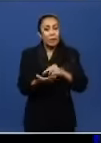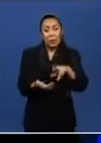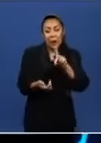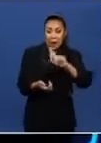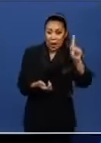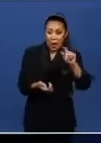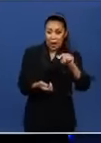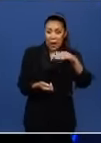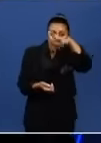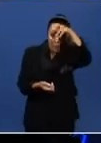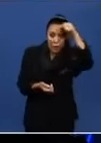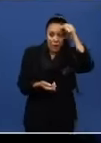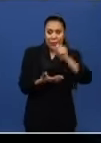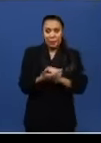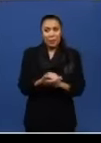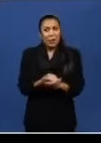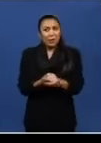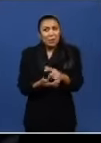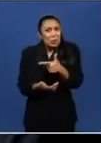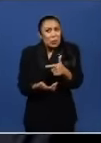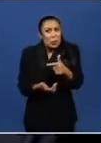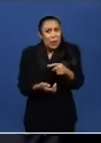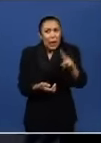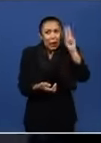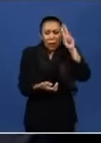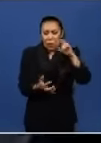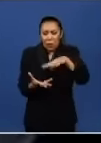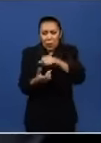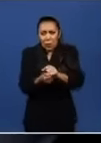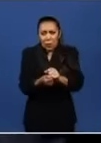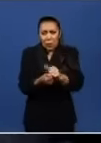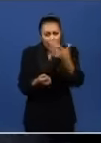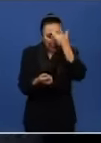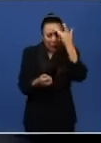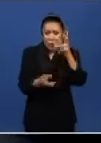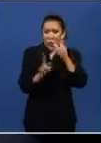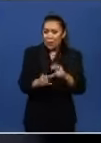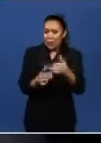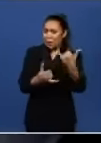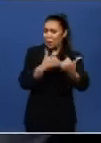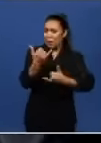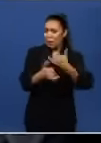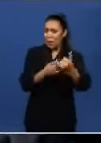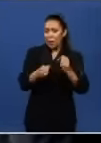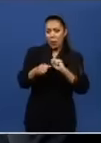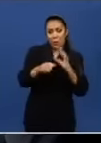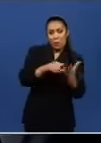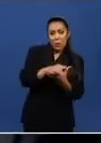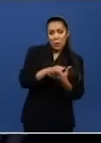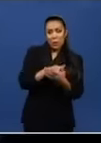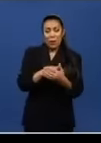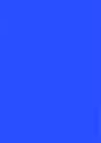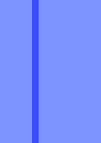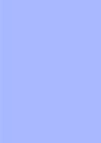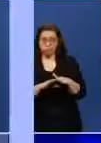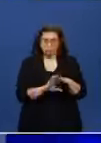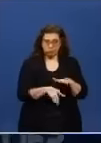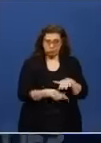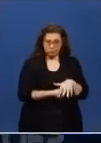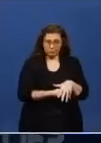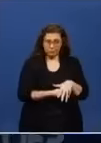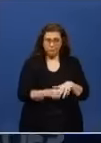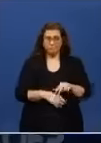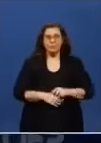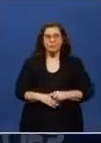governo do mundo alguém que brincou com a pandemia e com a morte como você brincou. O